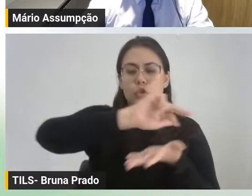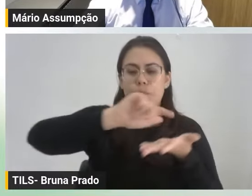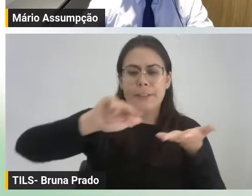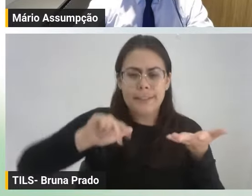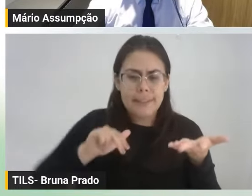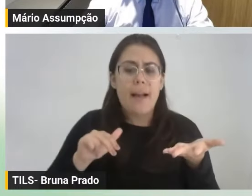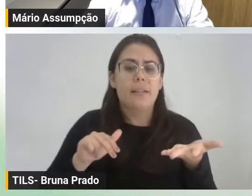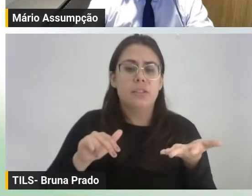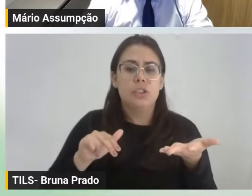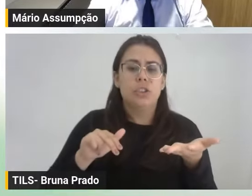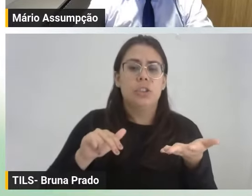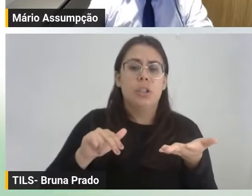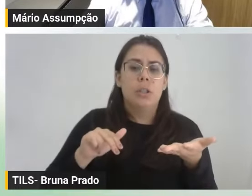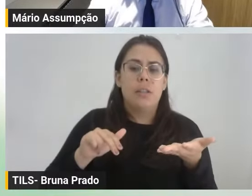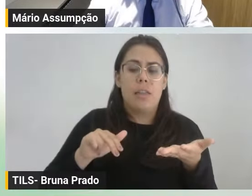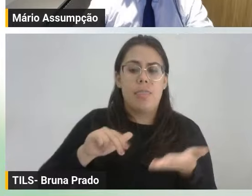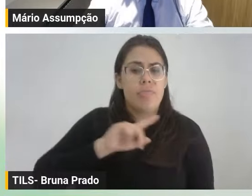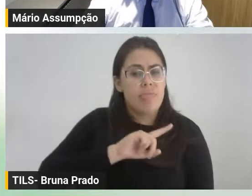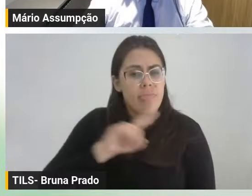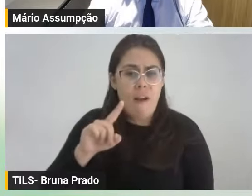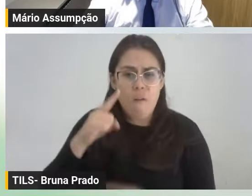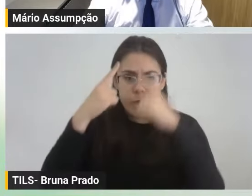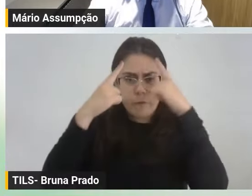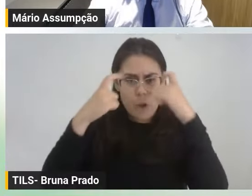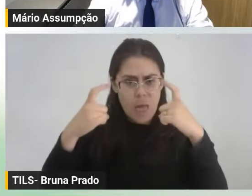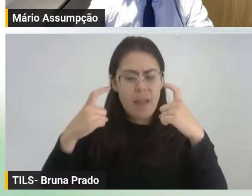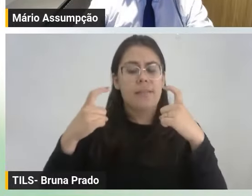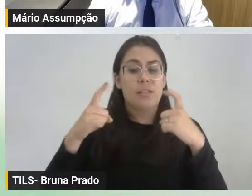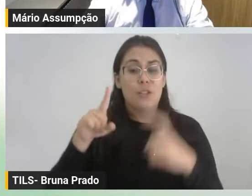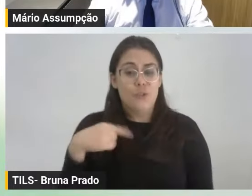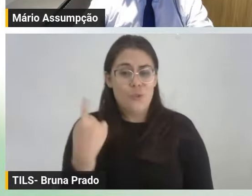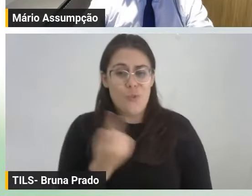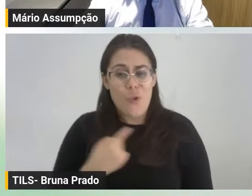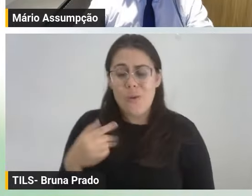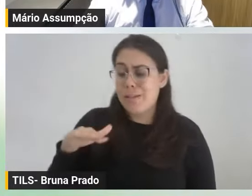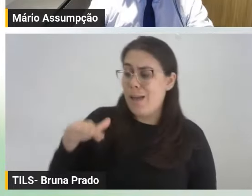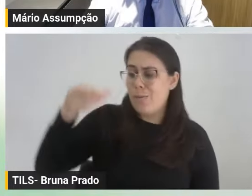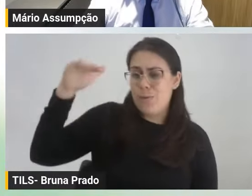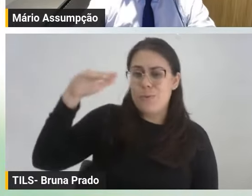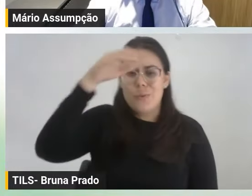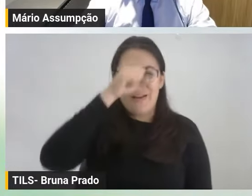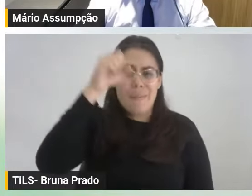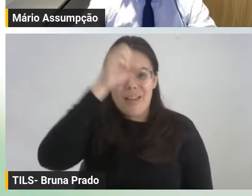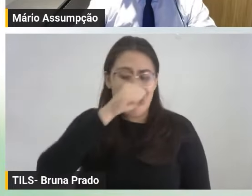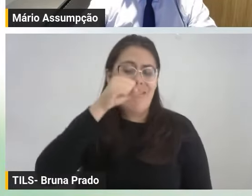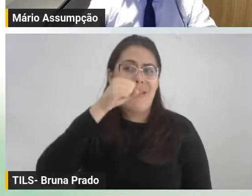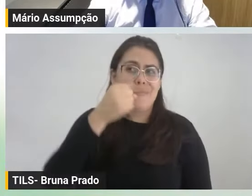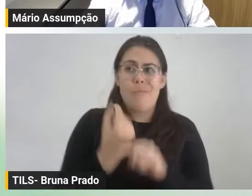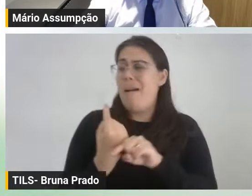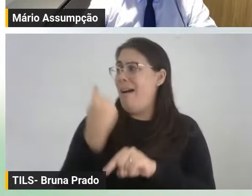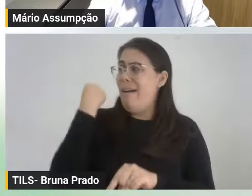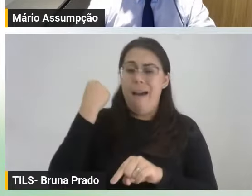da não violência do que nós adultos, como nós fomos educados e aprendemos no passado. Eu acho que,